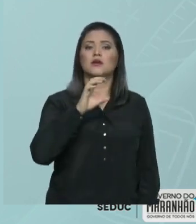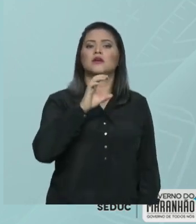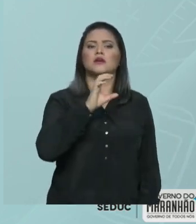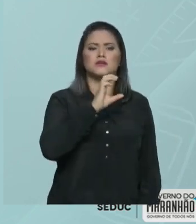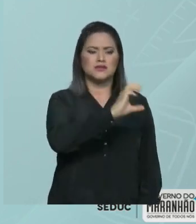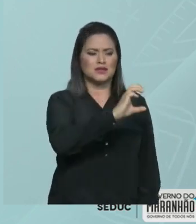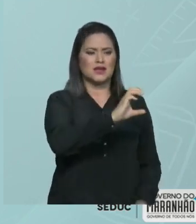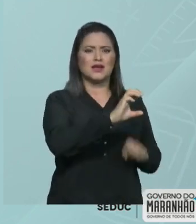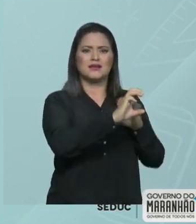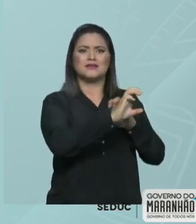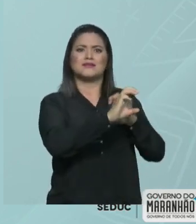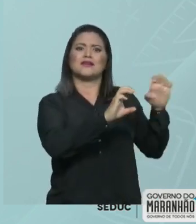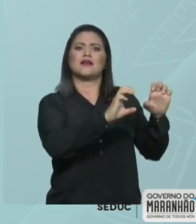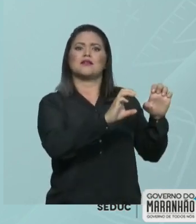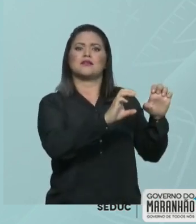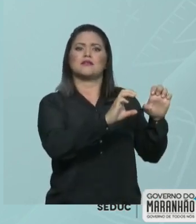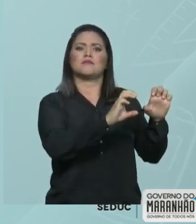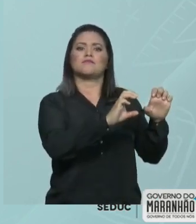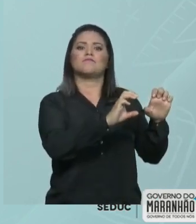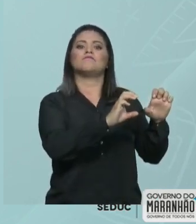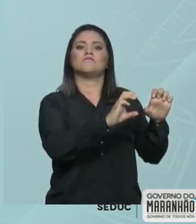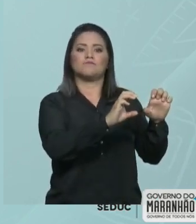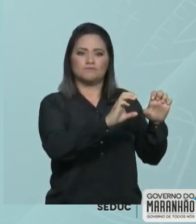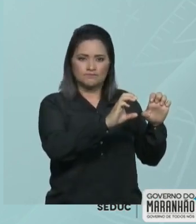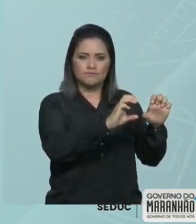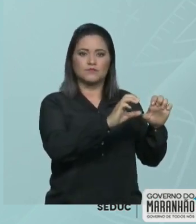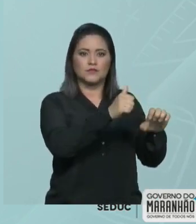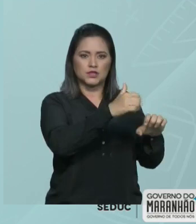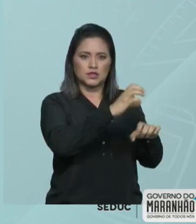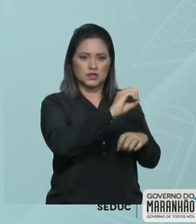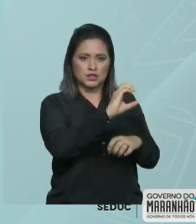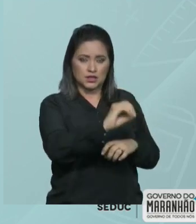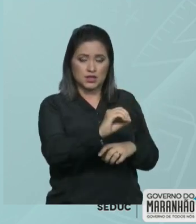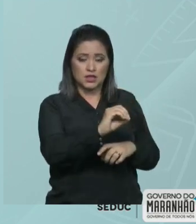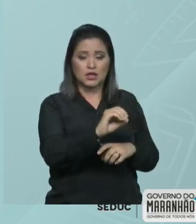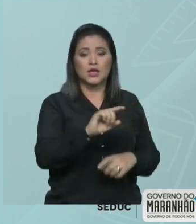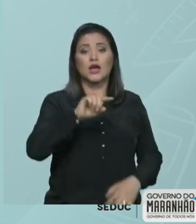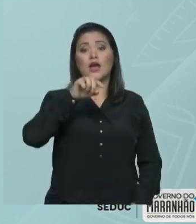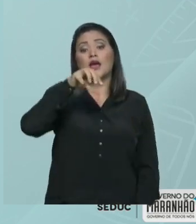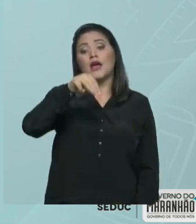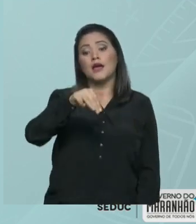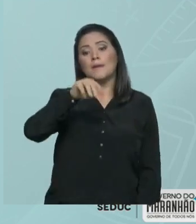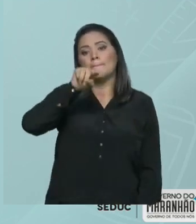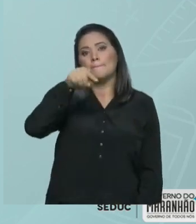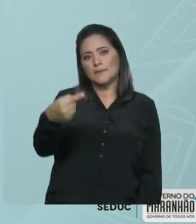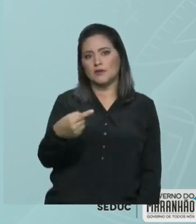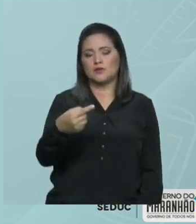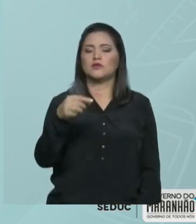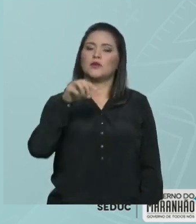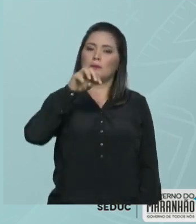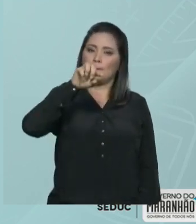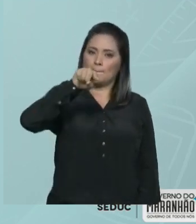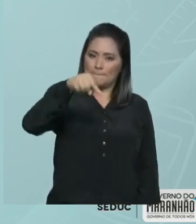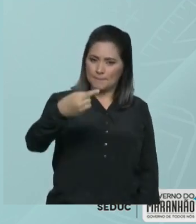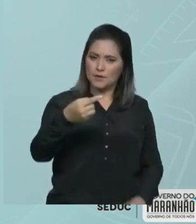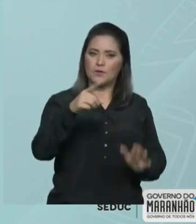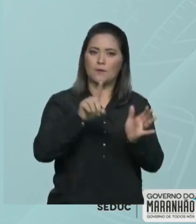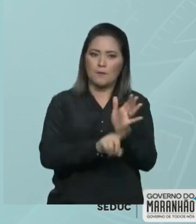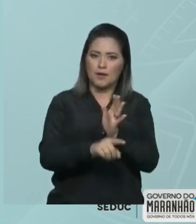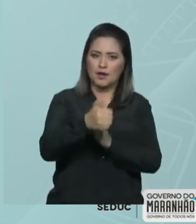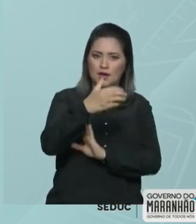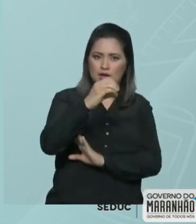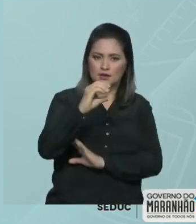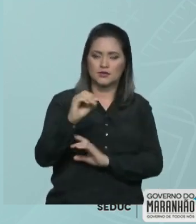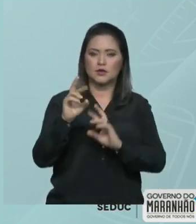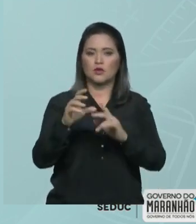esquerda do M, que vale 1.000. O C é menor, então, subtrai. 1.000 menos 100. Isso aqui é igual a